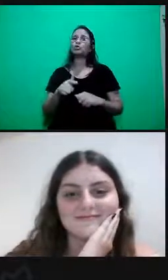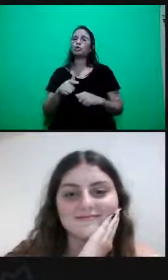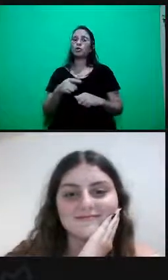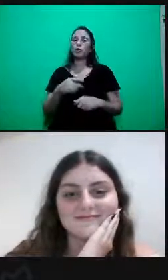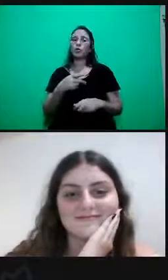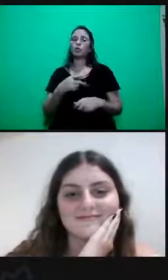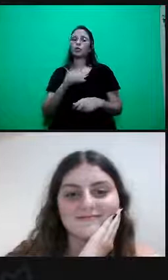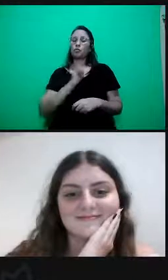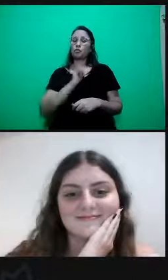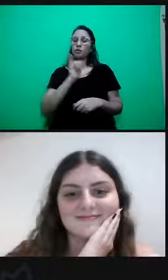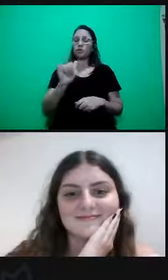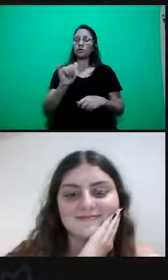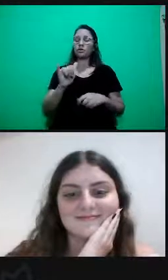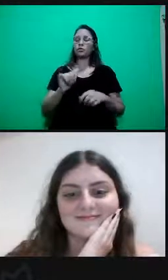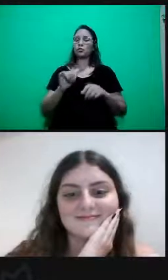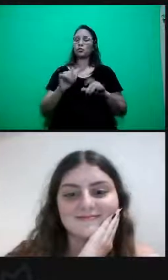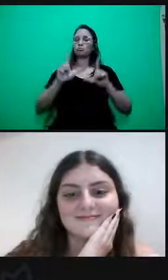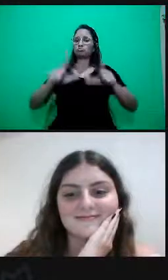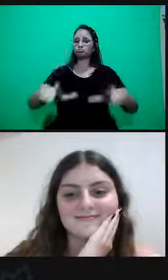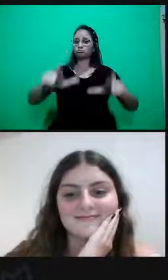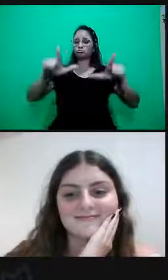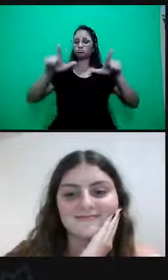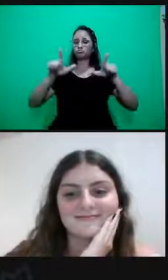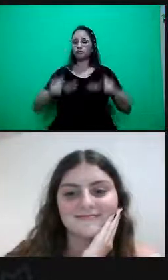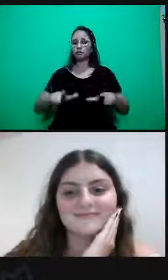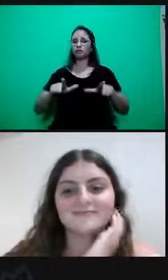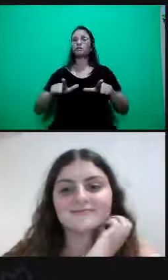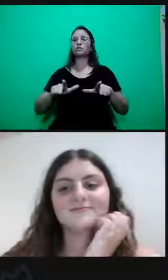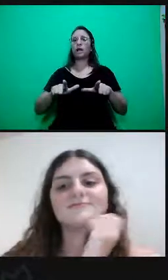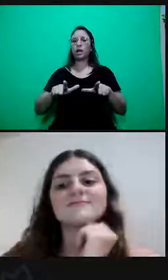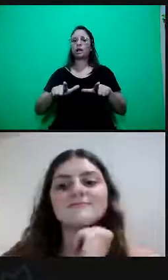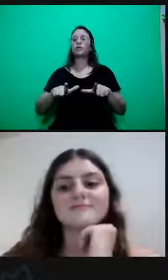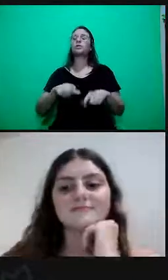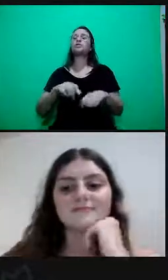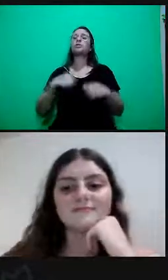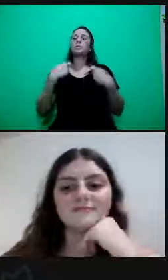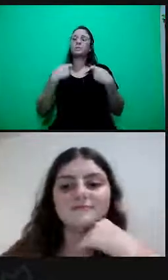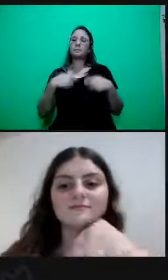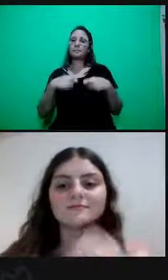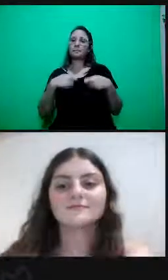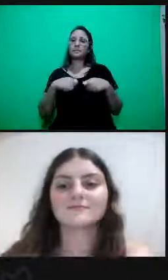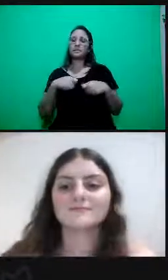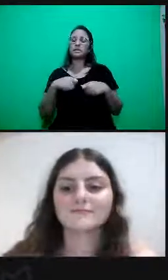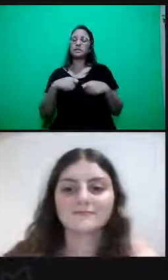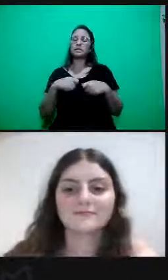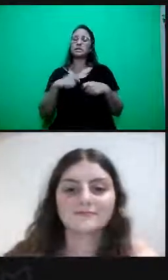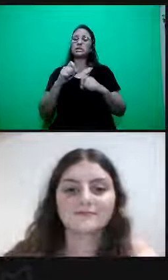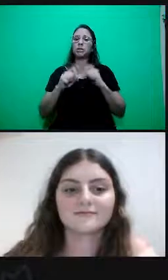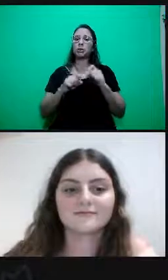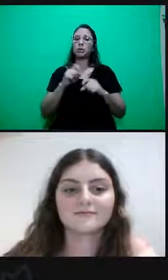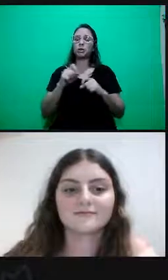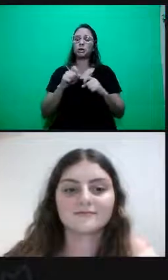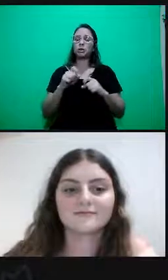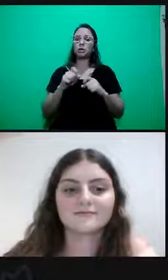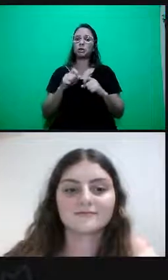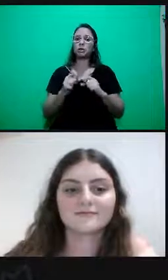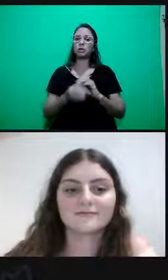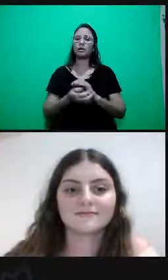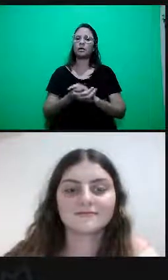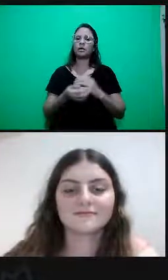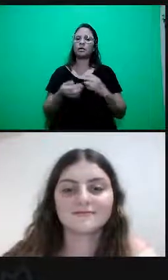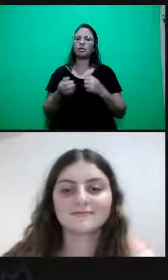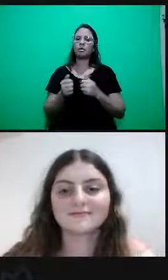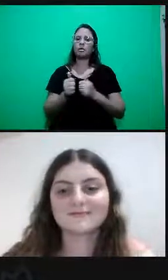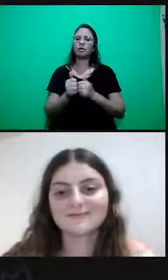aos certificados, vai ser emitido o certificado pelo segundo ciclo inteiro, assim como foi emitido pelo